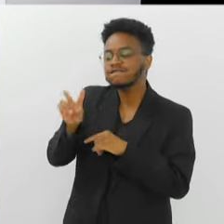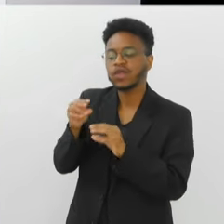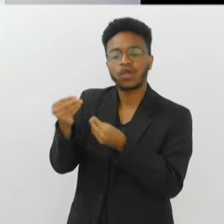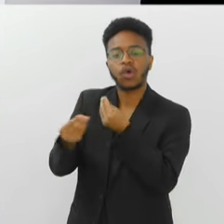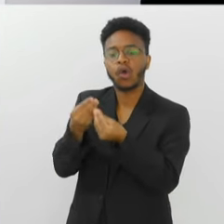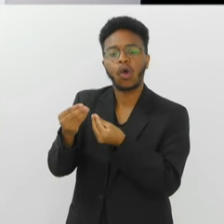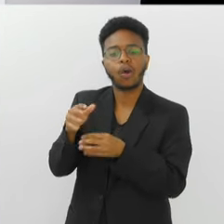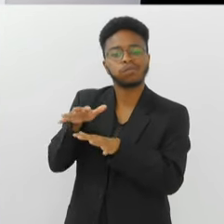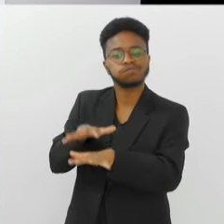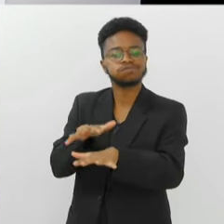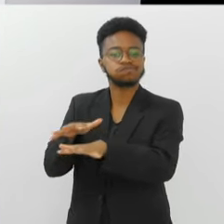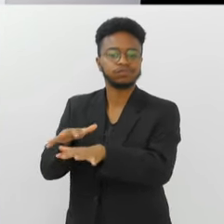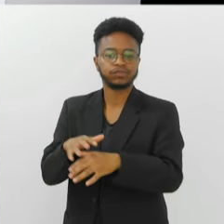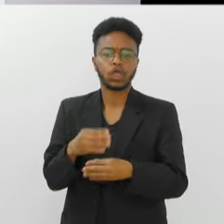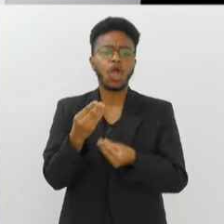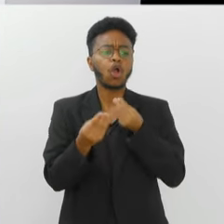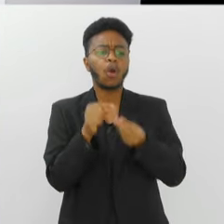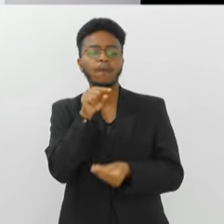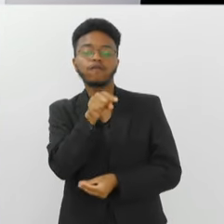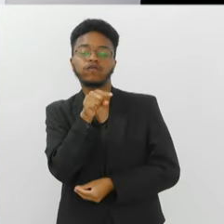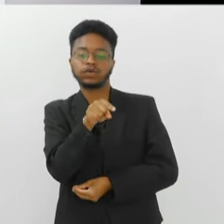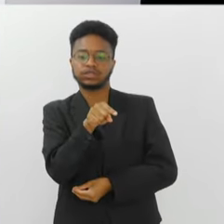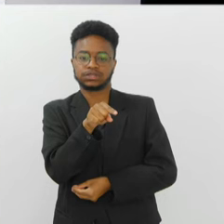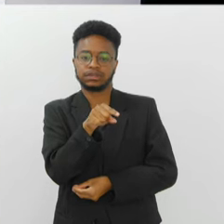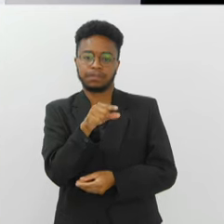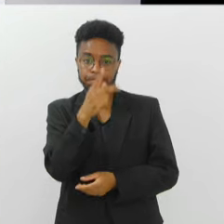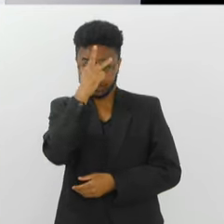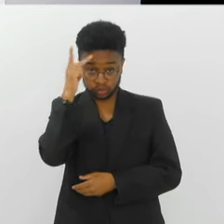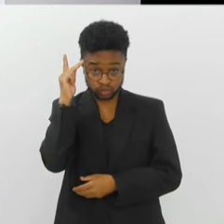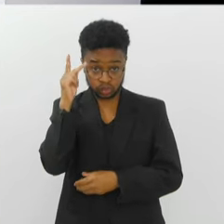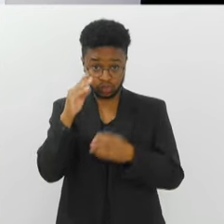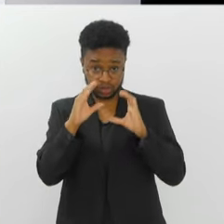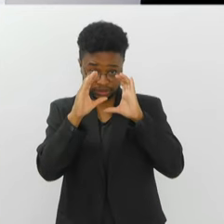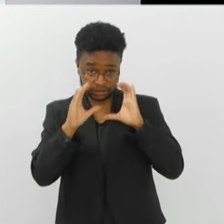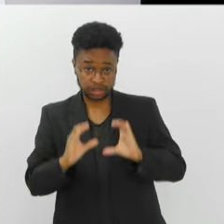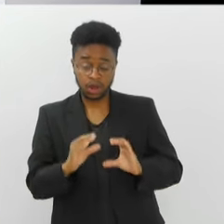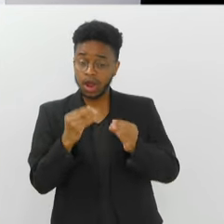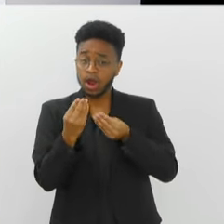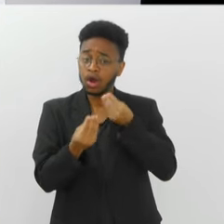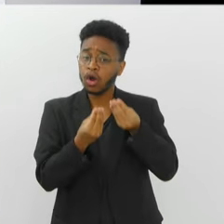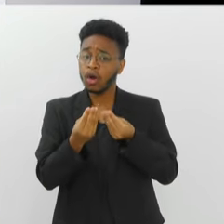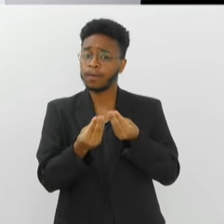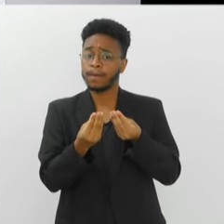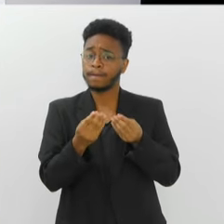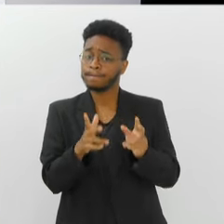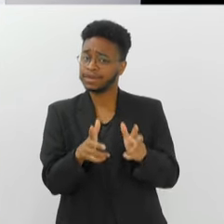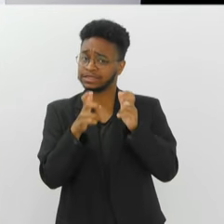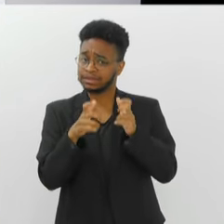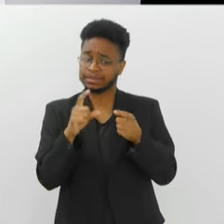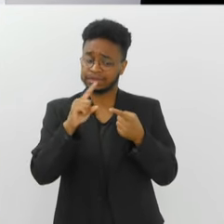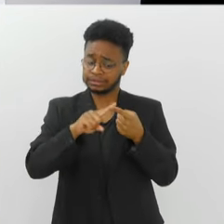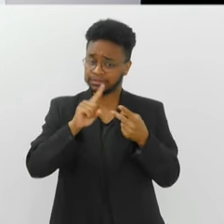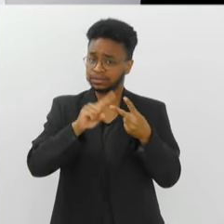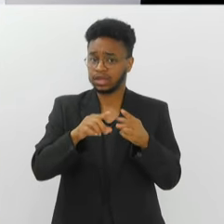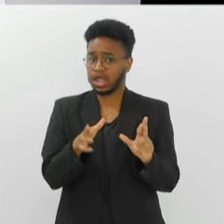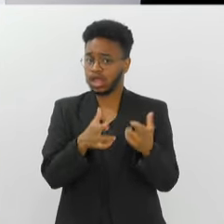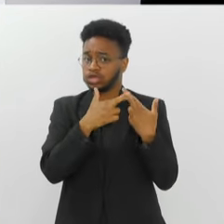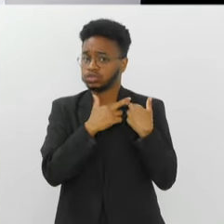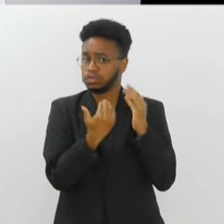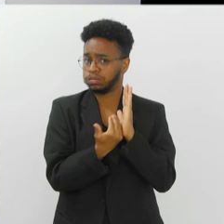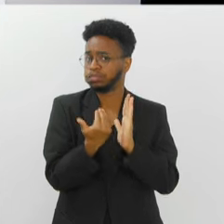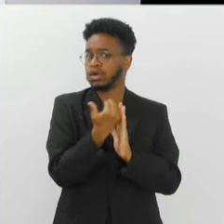Como é que o Sidney, pessoa, cidadão, como é que ele carrega o peso dessas duas